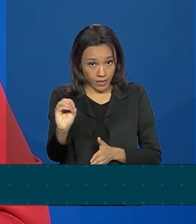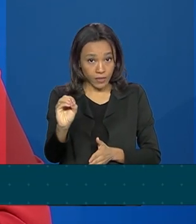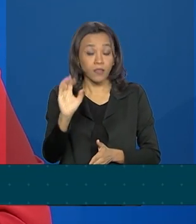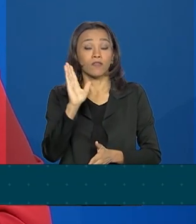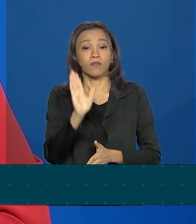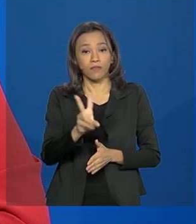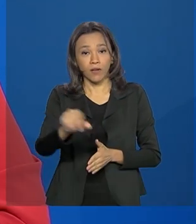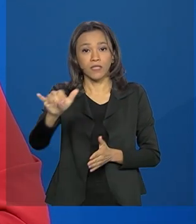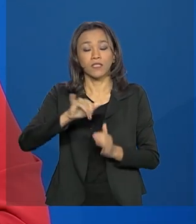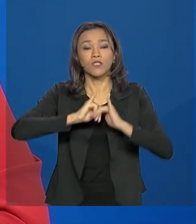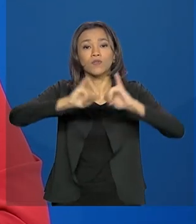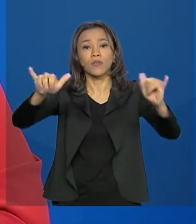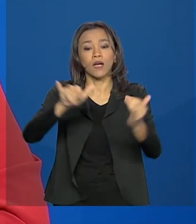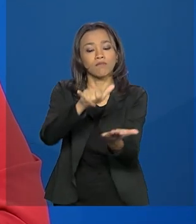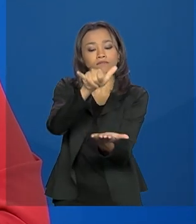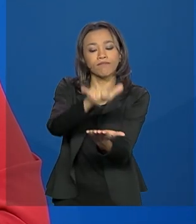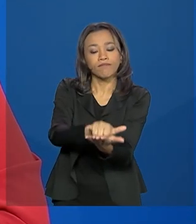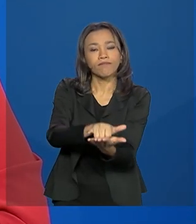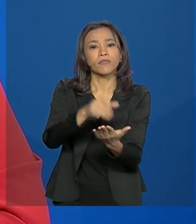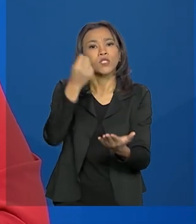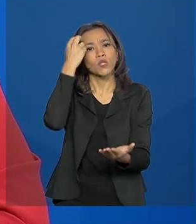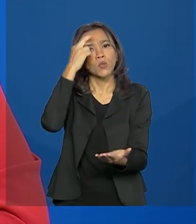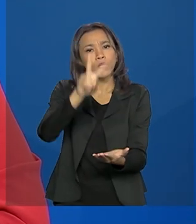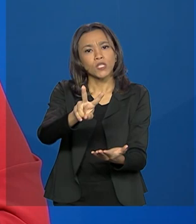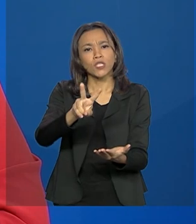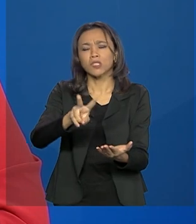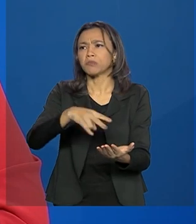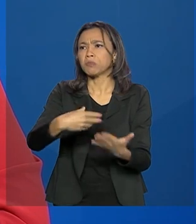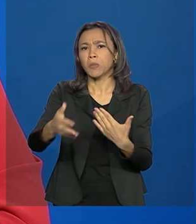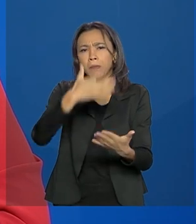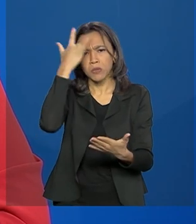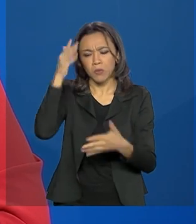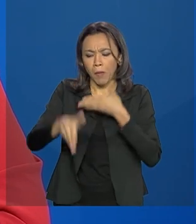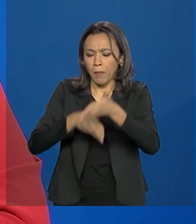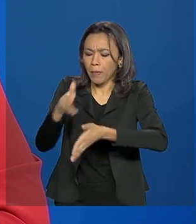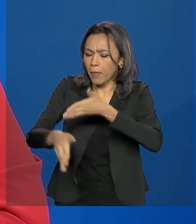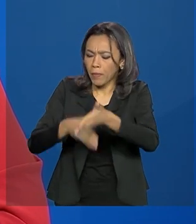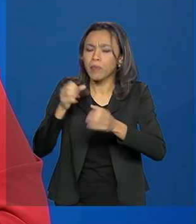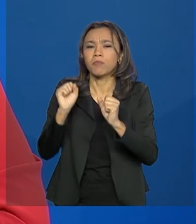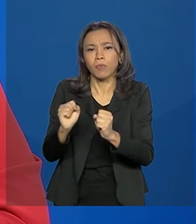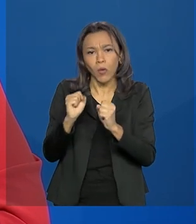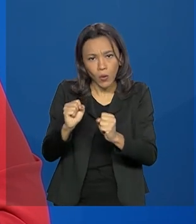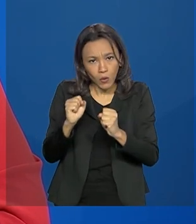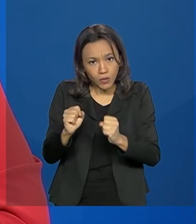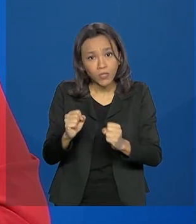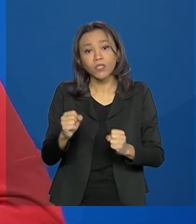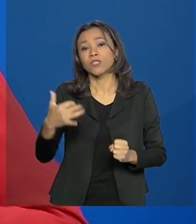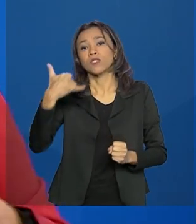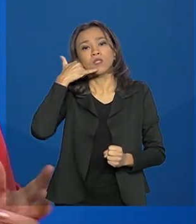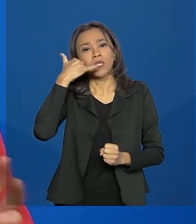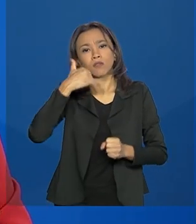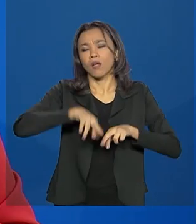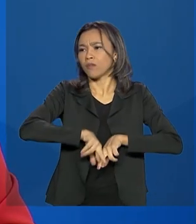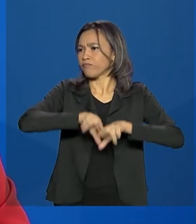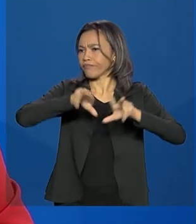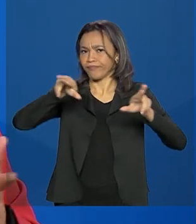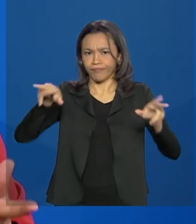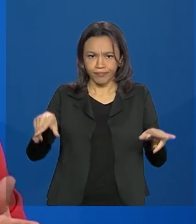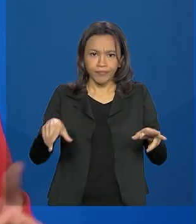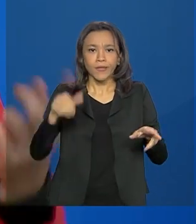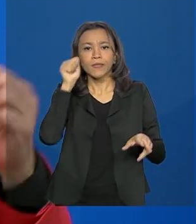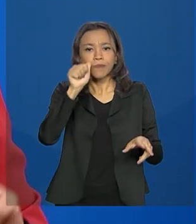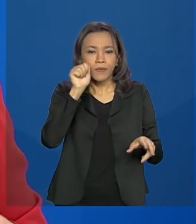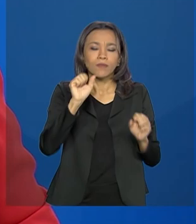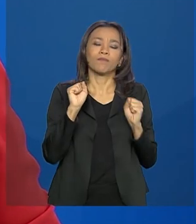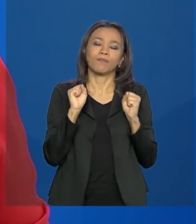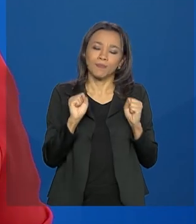hoje. Em mais dois dias, disponível para todo o Brasil no sistema Android e iOS, em que todas as mulheres poderão